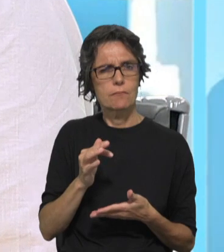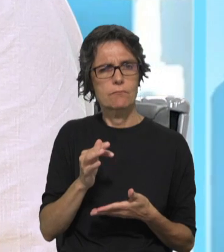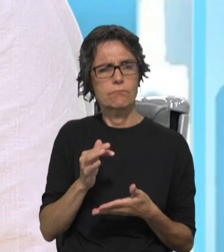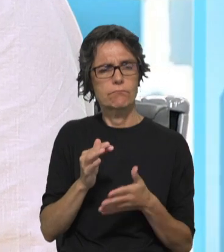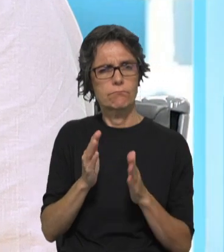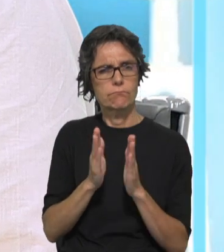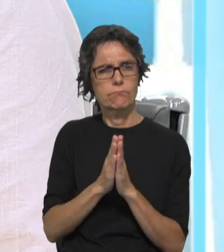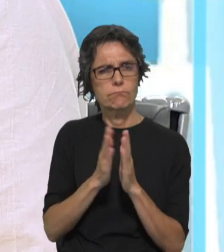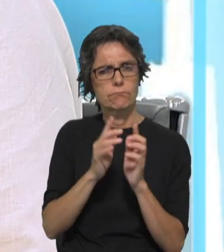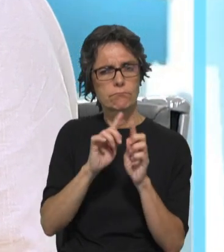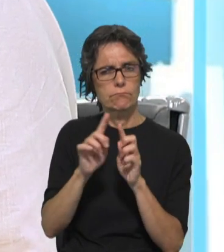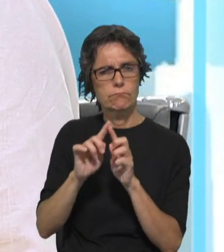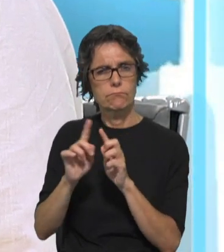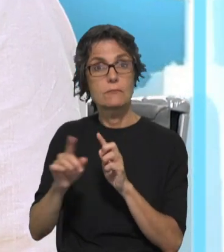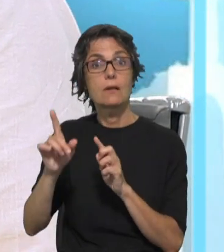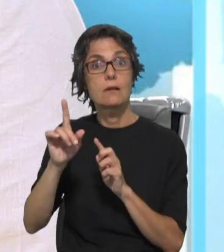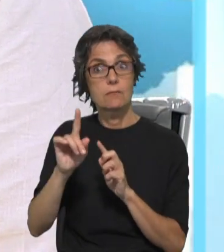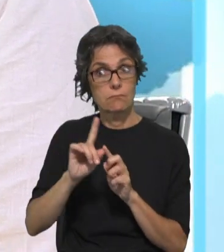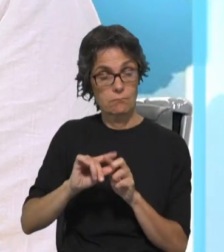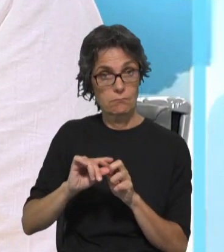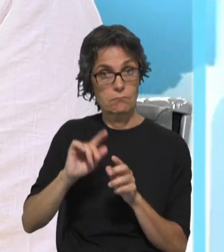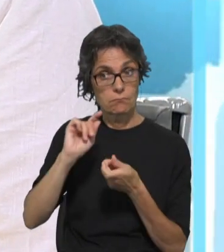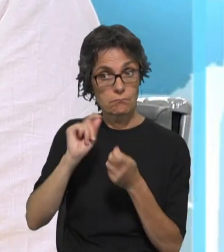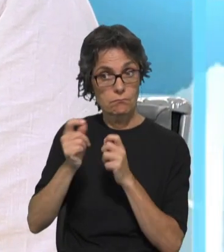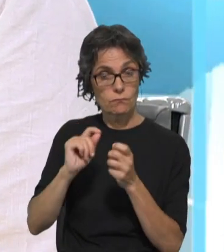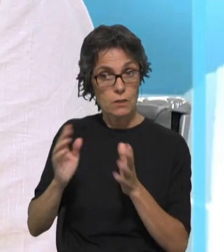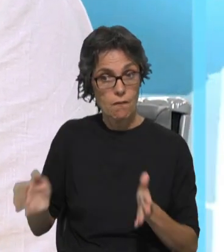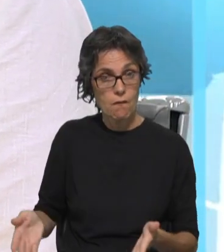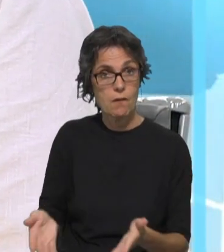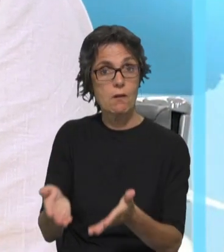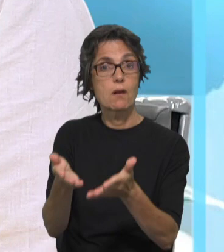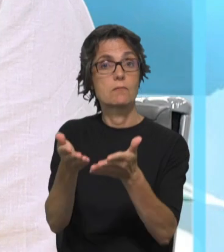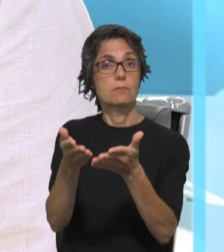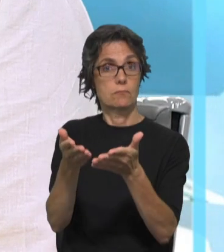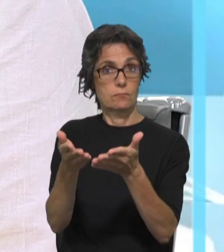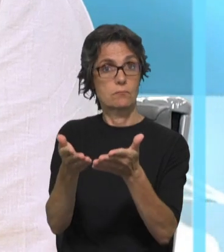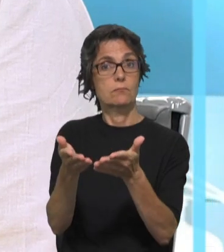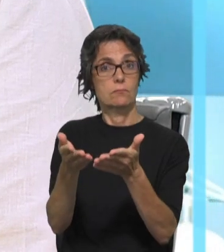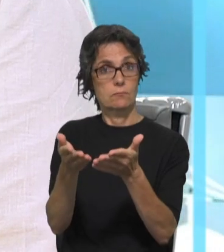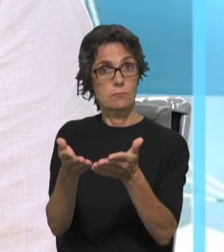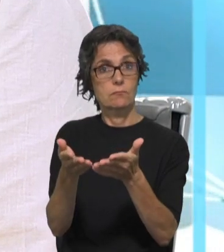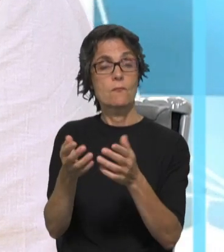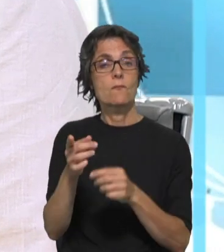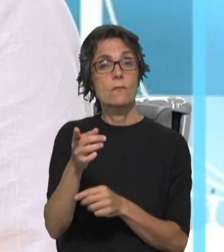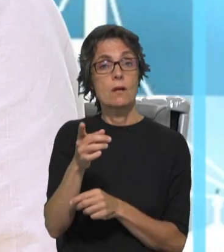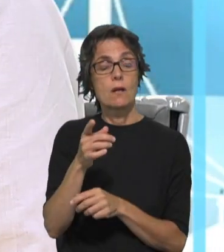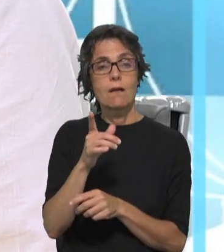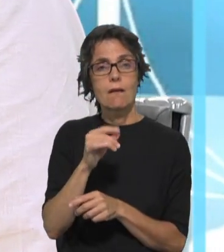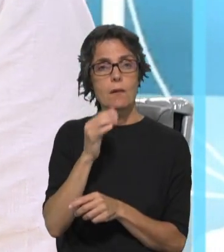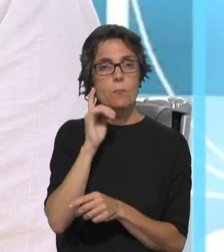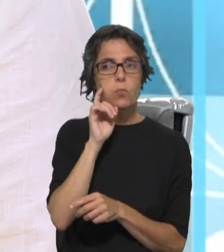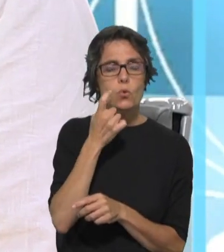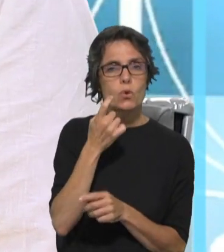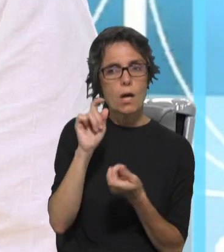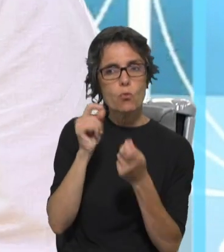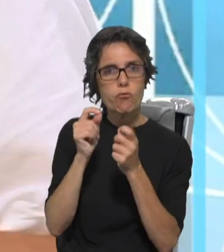ecuménico, mas mesmo um diálogo interreligioso, não é? Ou seja, que seja capaz de ir para essas outras esferas, mesmo um